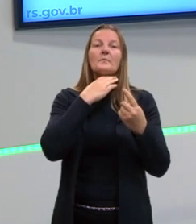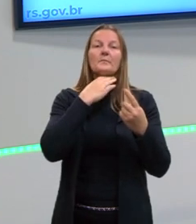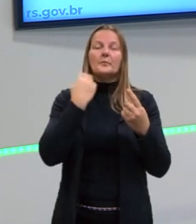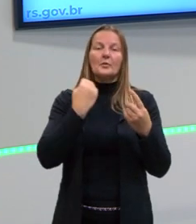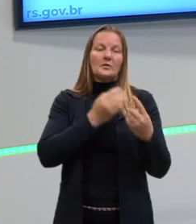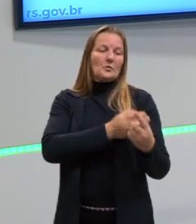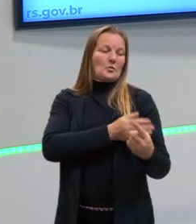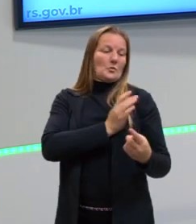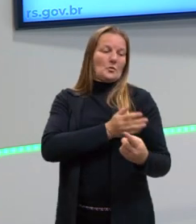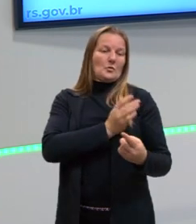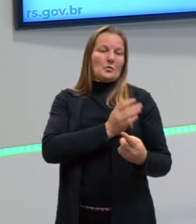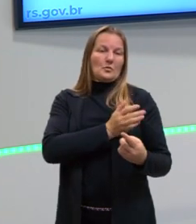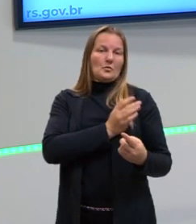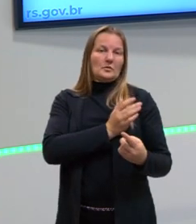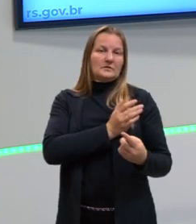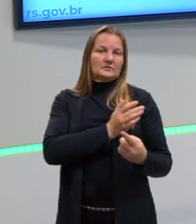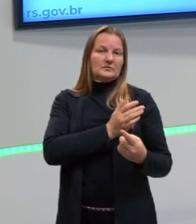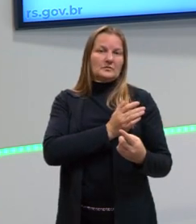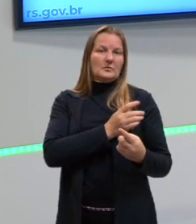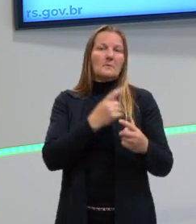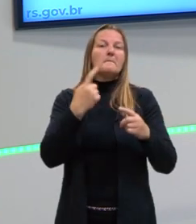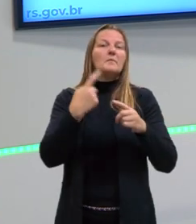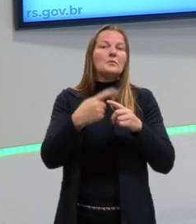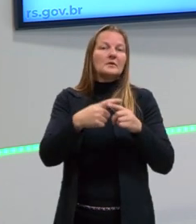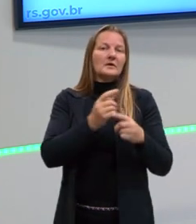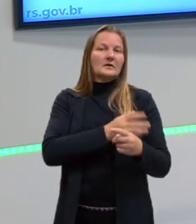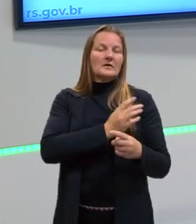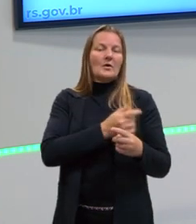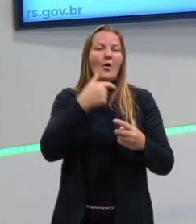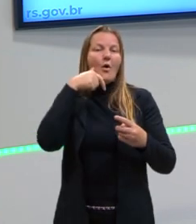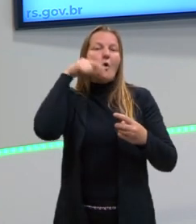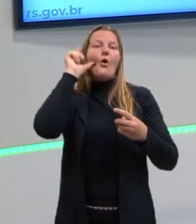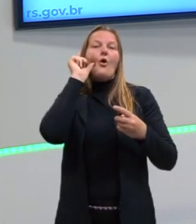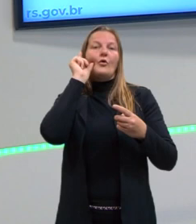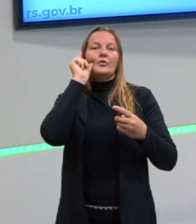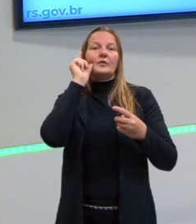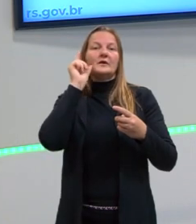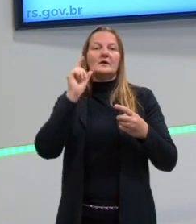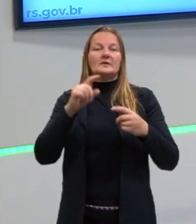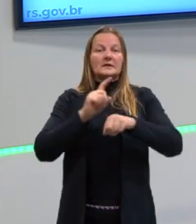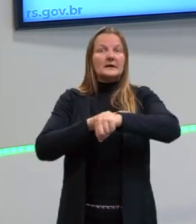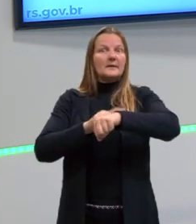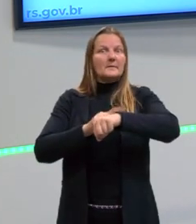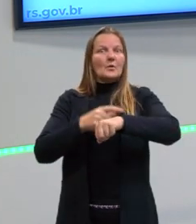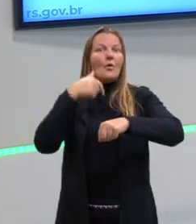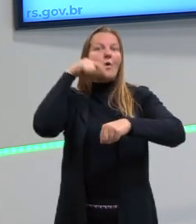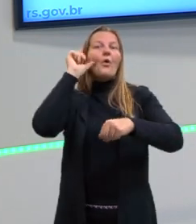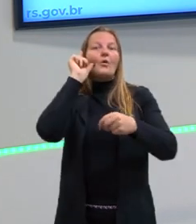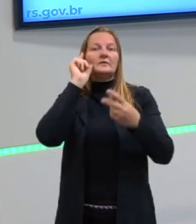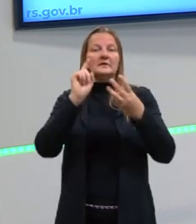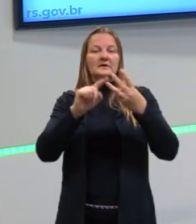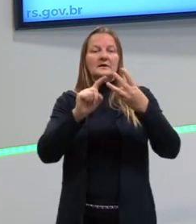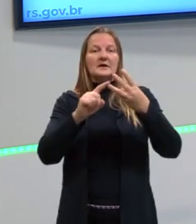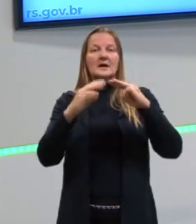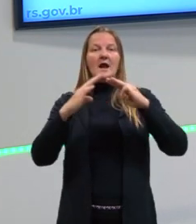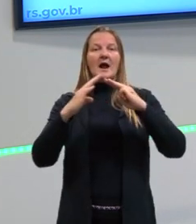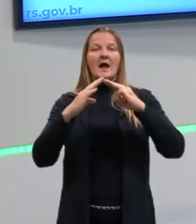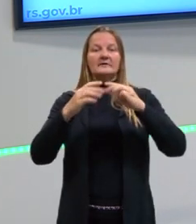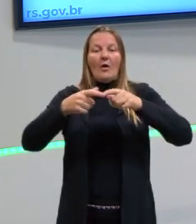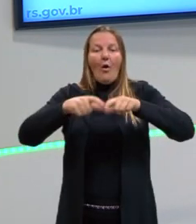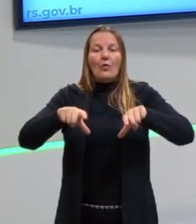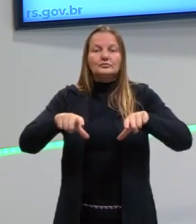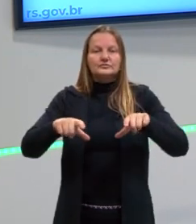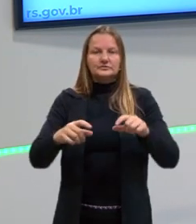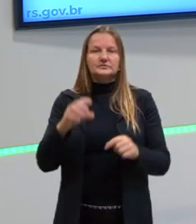do coração, eu estou falando a causa. Quando eu digo ontem, eu estou falando o tempo. Quando eu digo em casa, eu estou